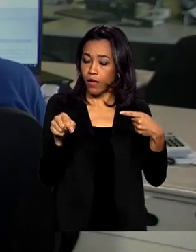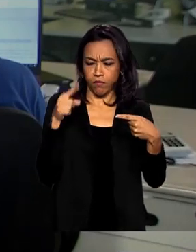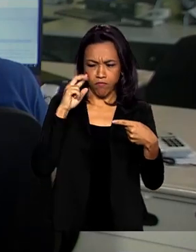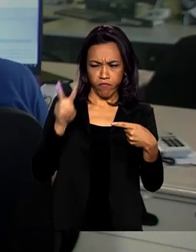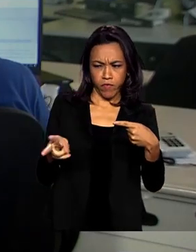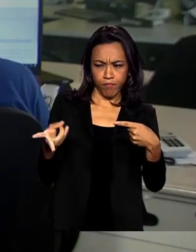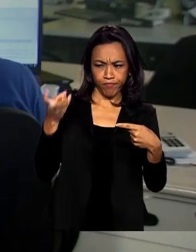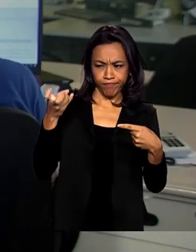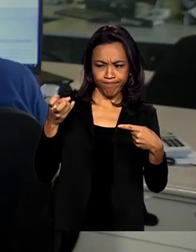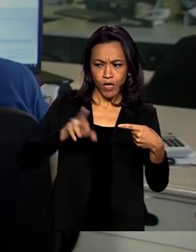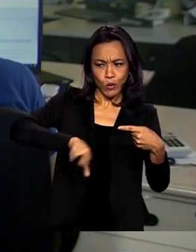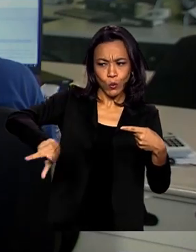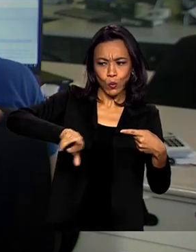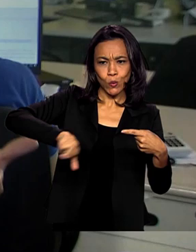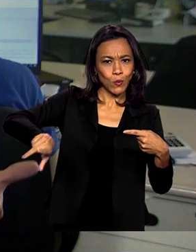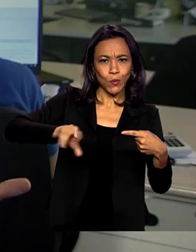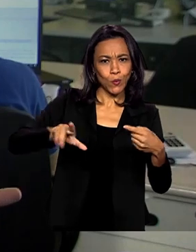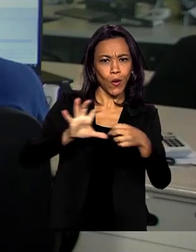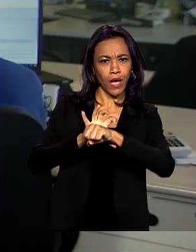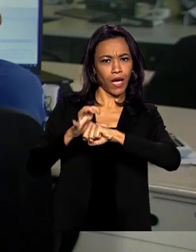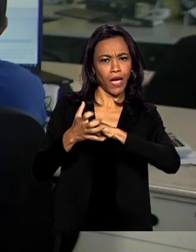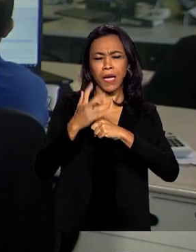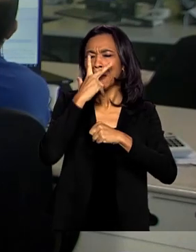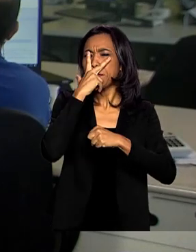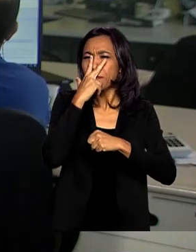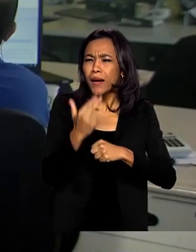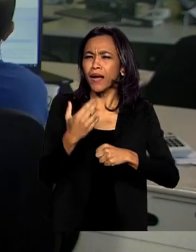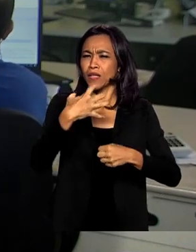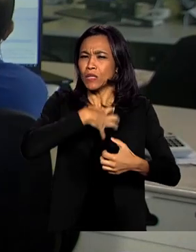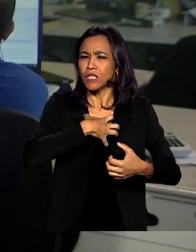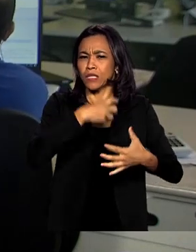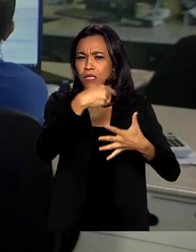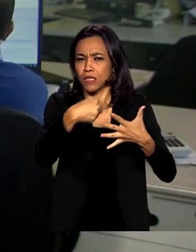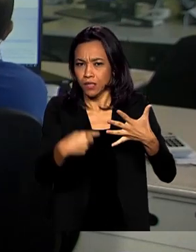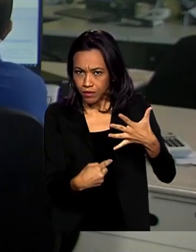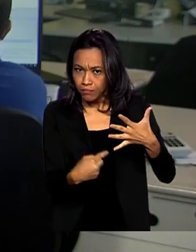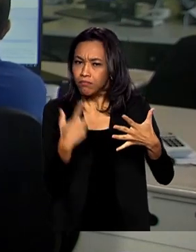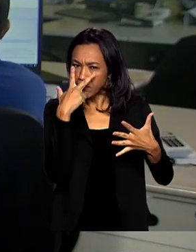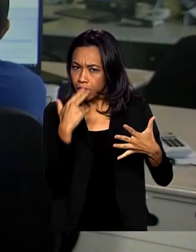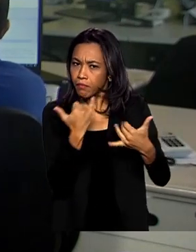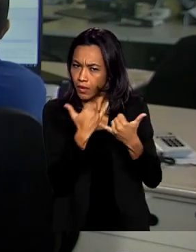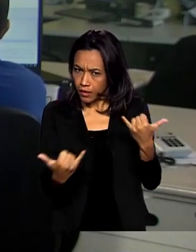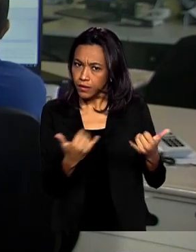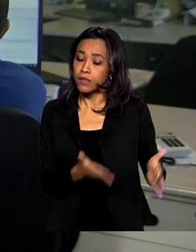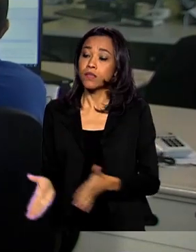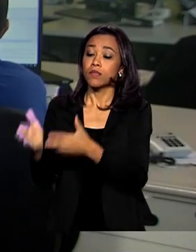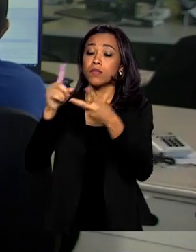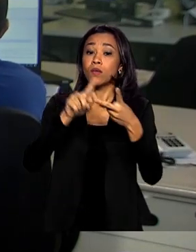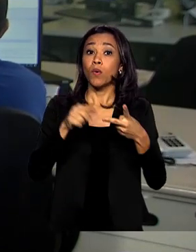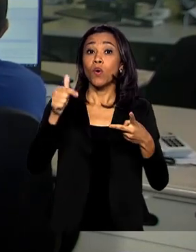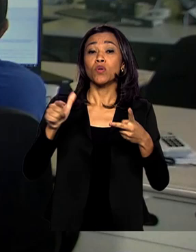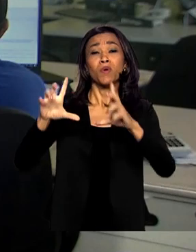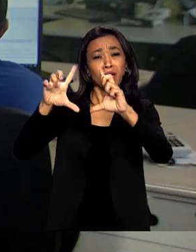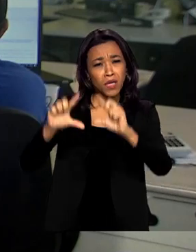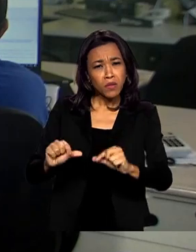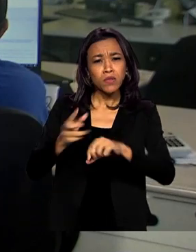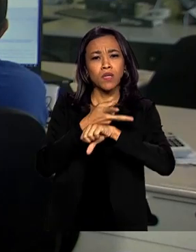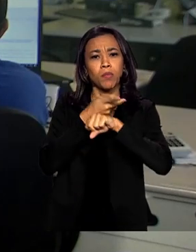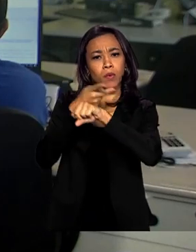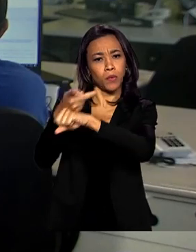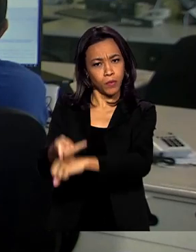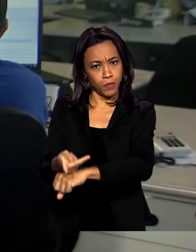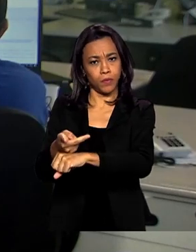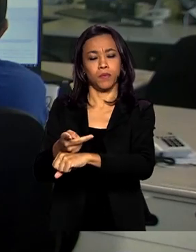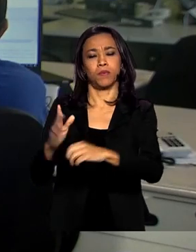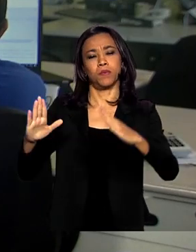diagnóstico para a covid-19, já que os sintomas são bem parecidos. E o outro é a redução da procura por serviços